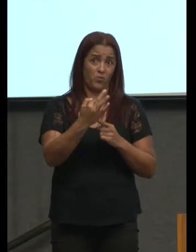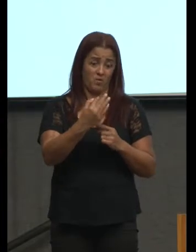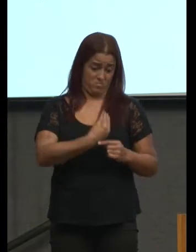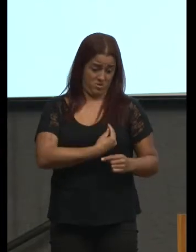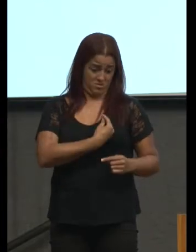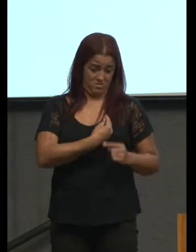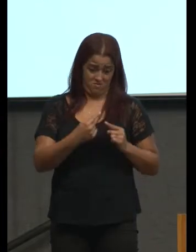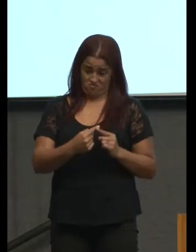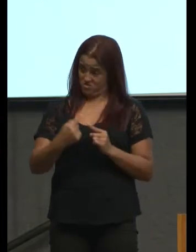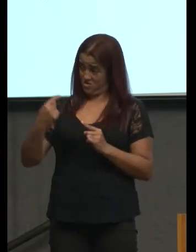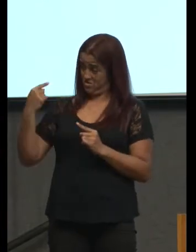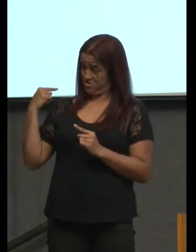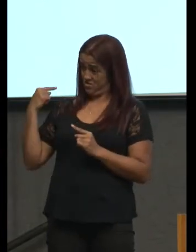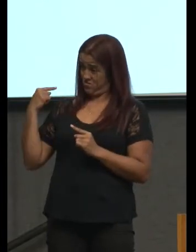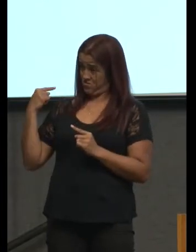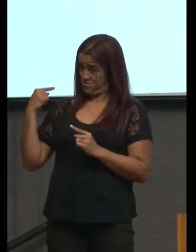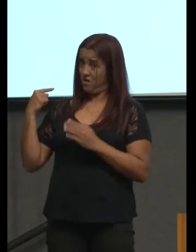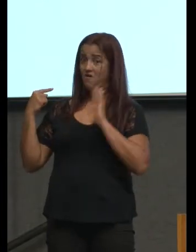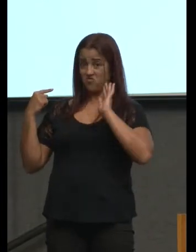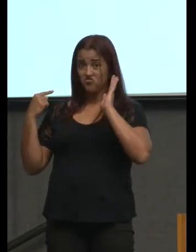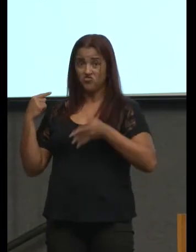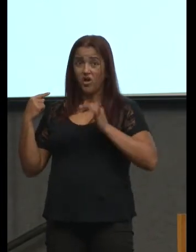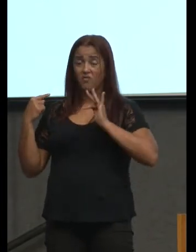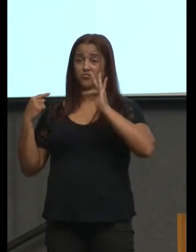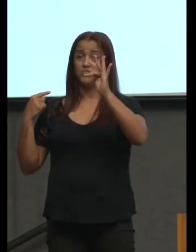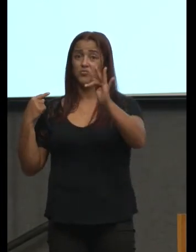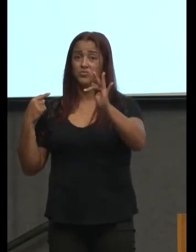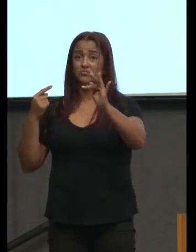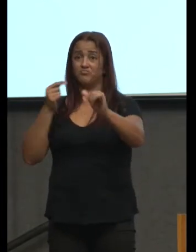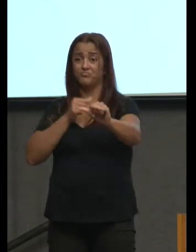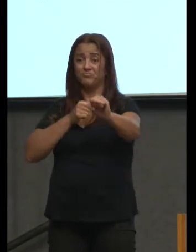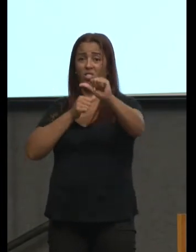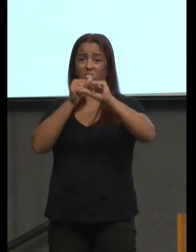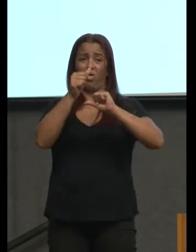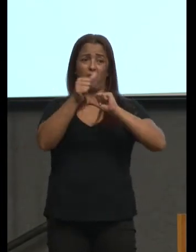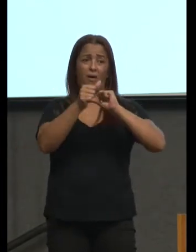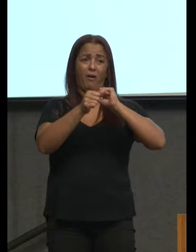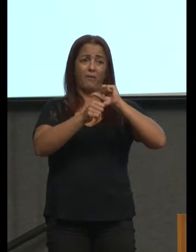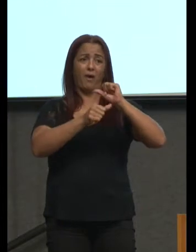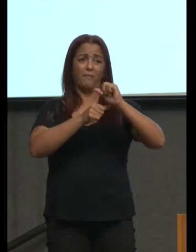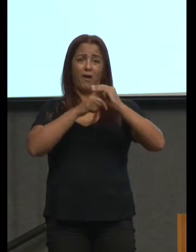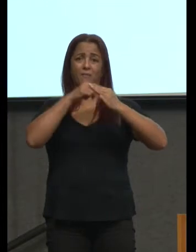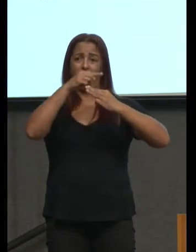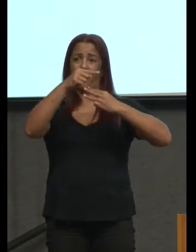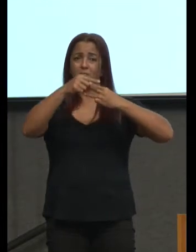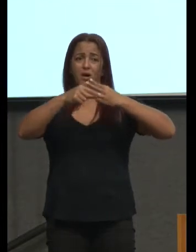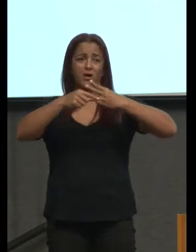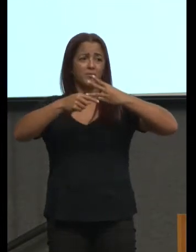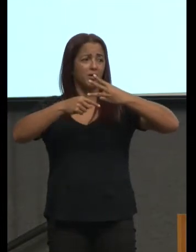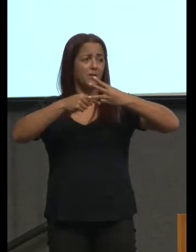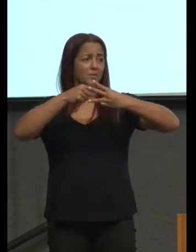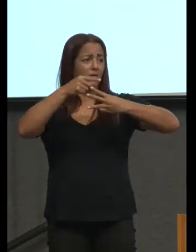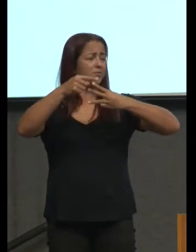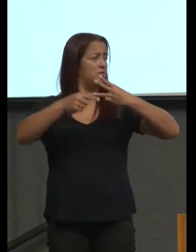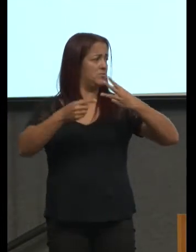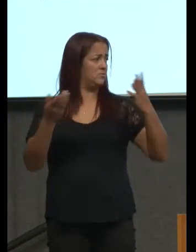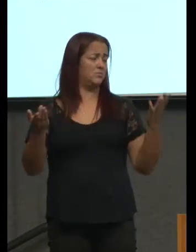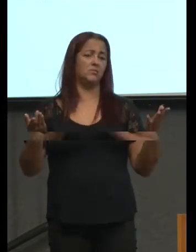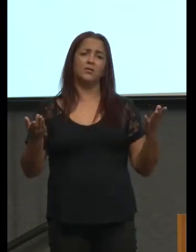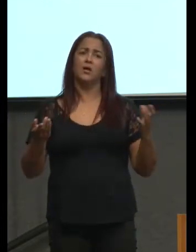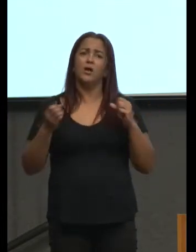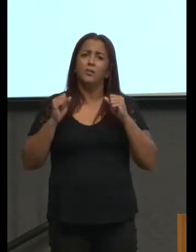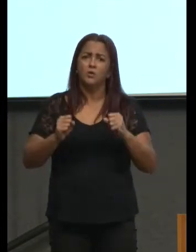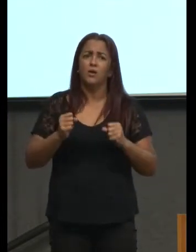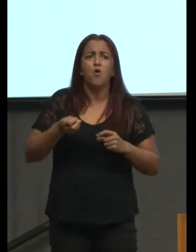e que foi futuro e num futuro que será presente e que será passado e que